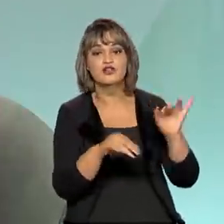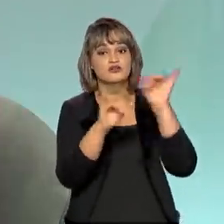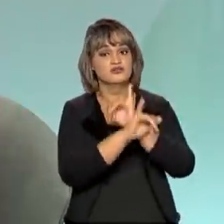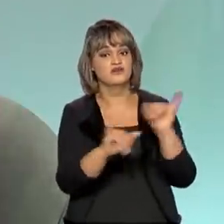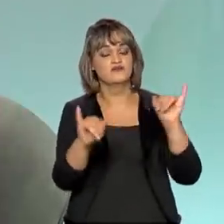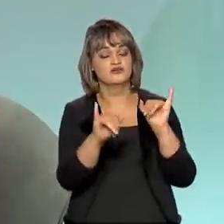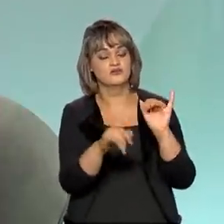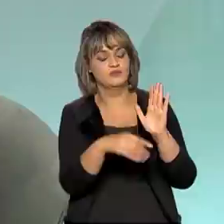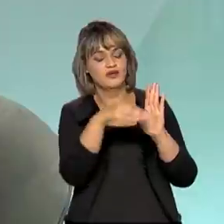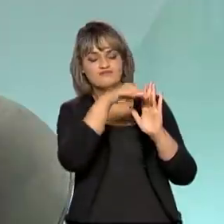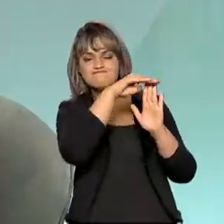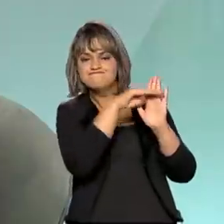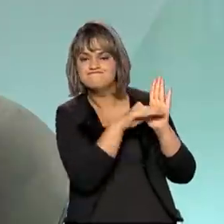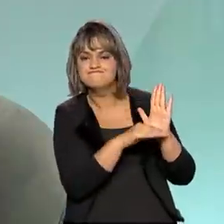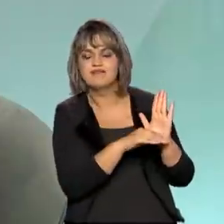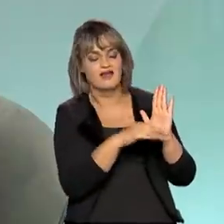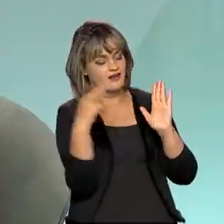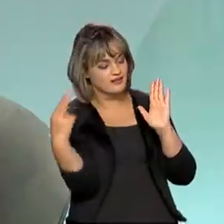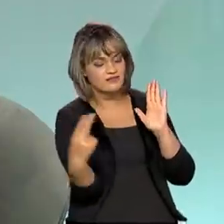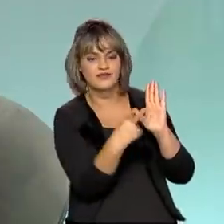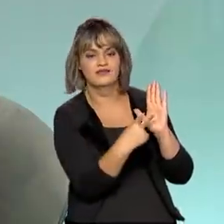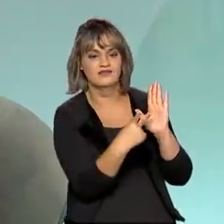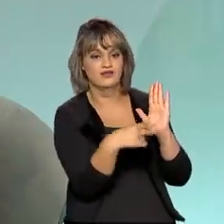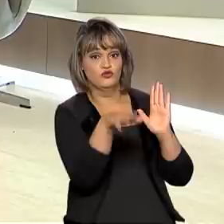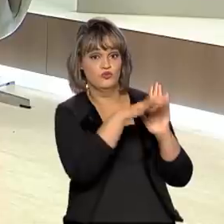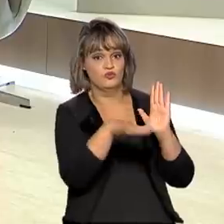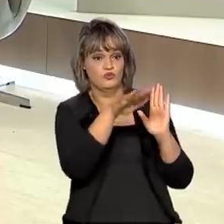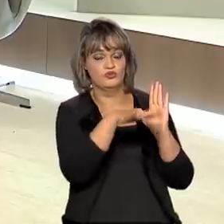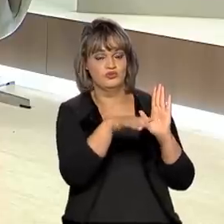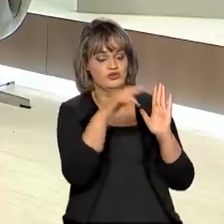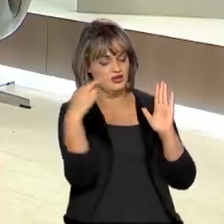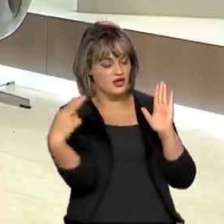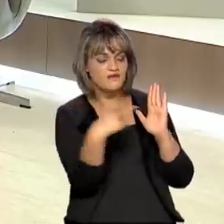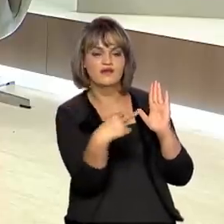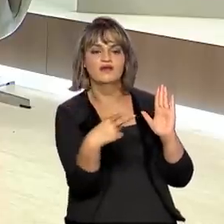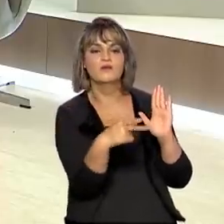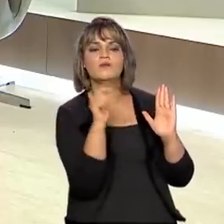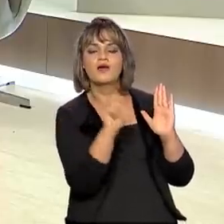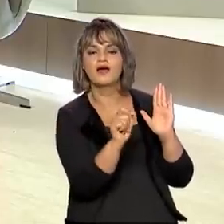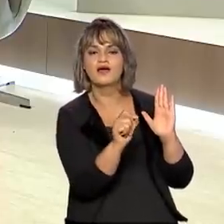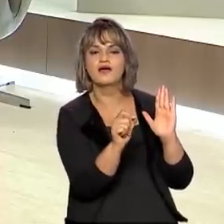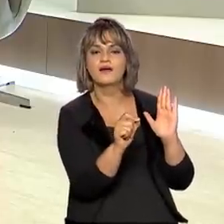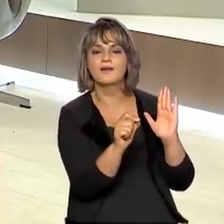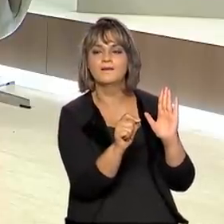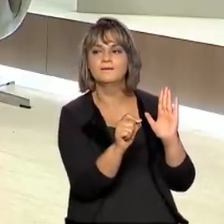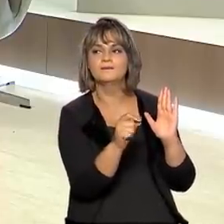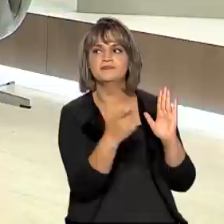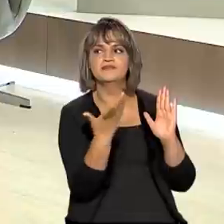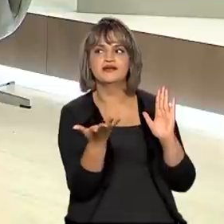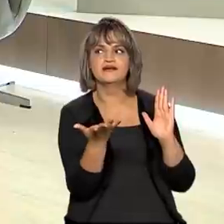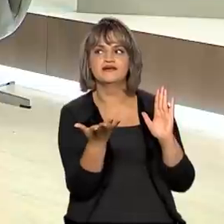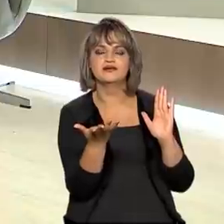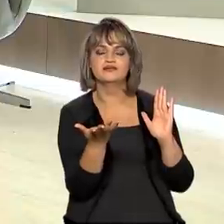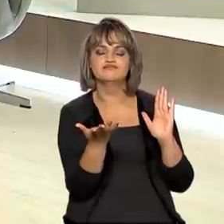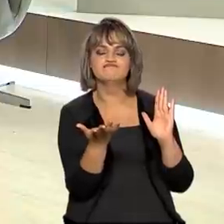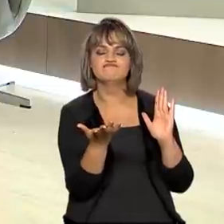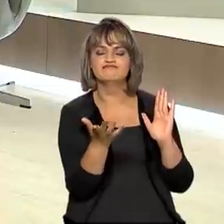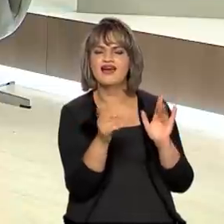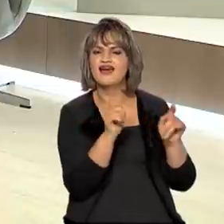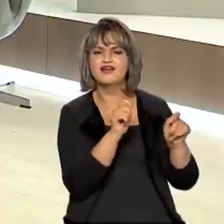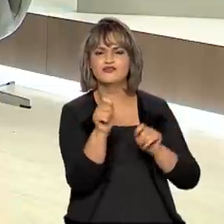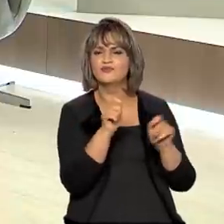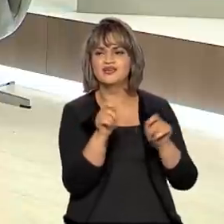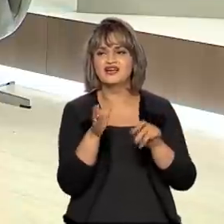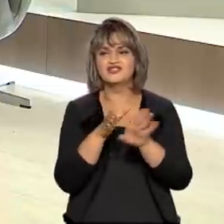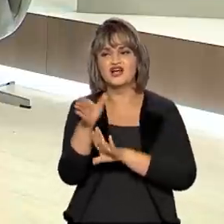um conjunto de diretrizes que têm que ser observadas por toda a administração, que envolve também, em grande medida, aquilo que nós